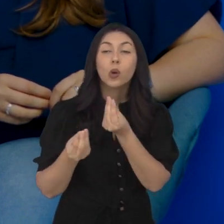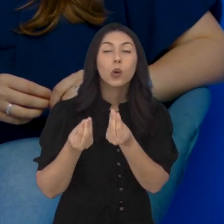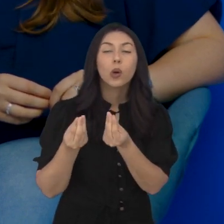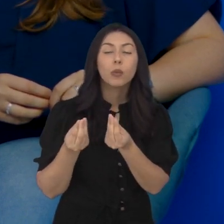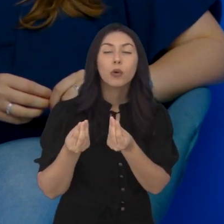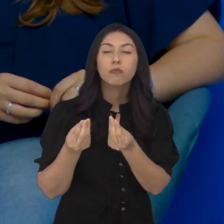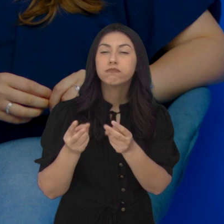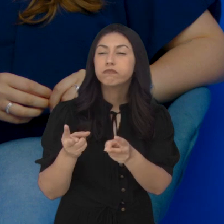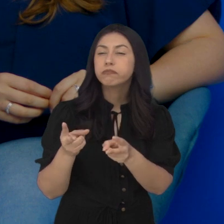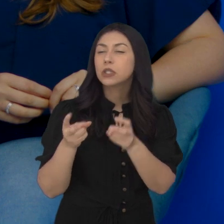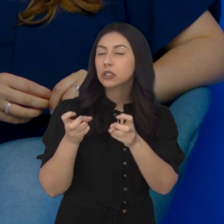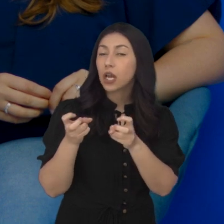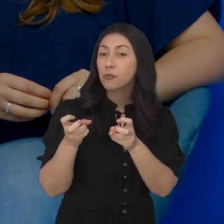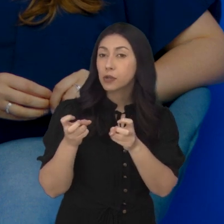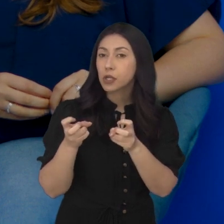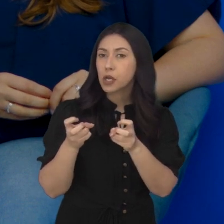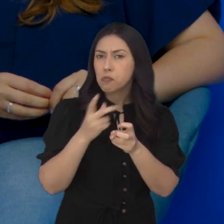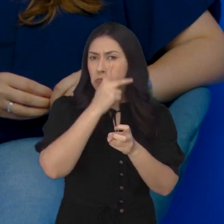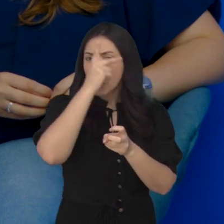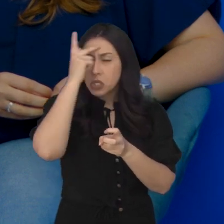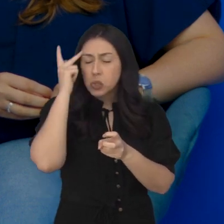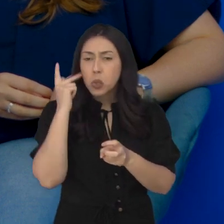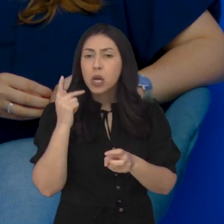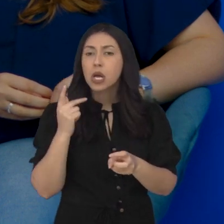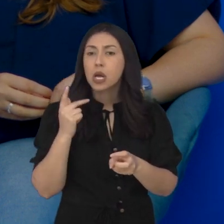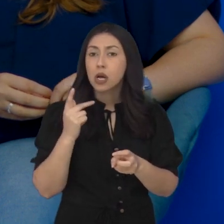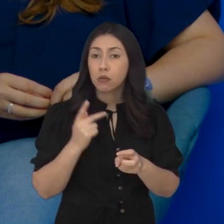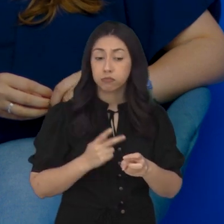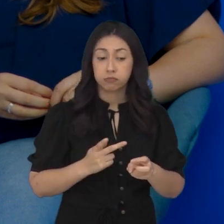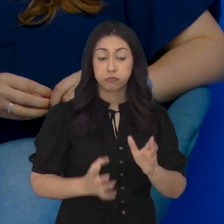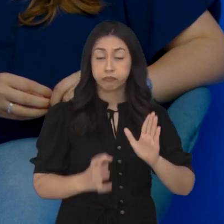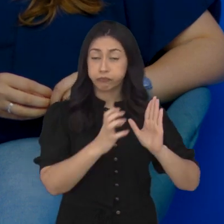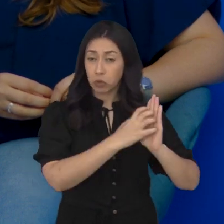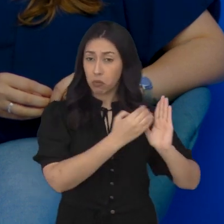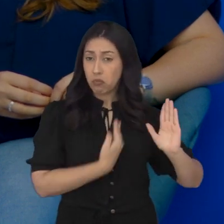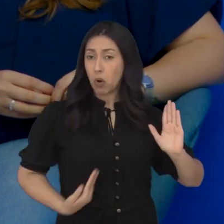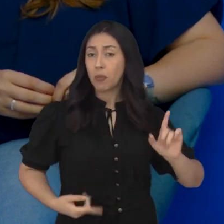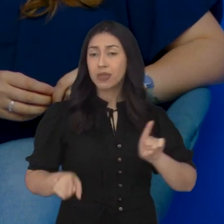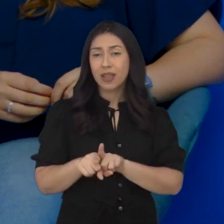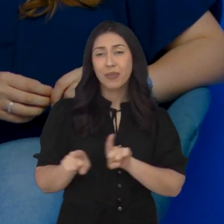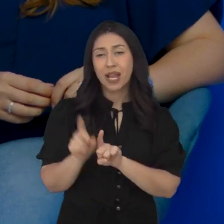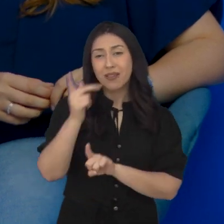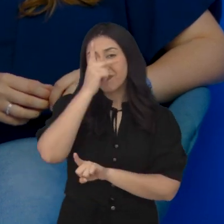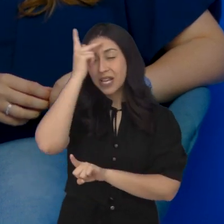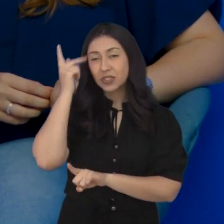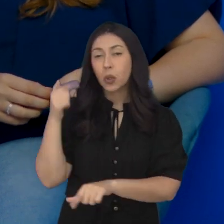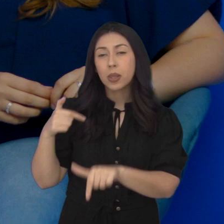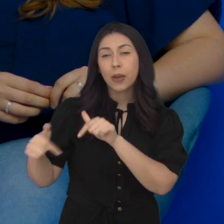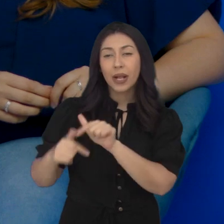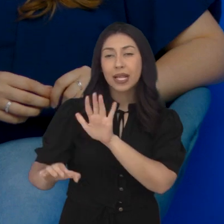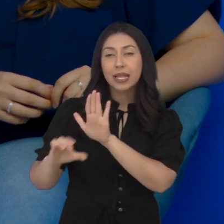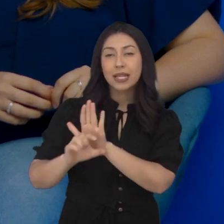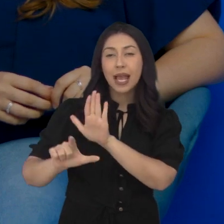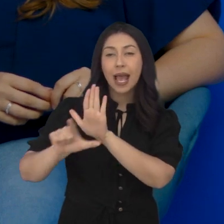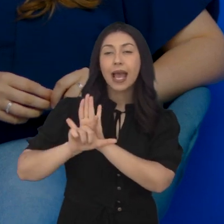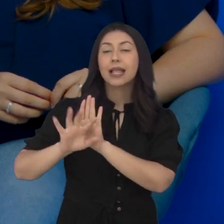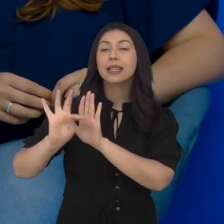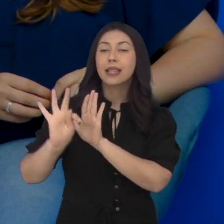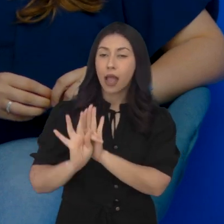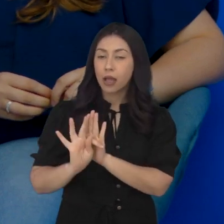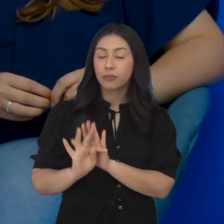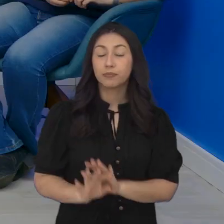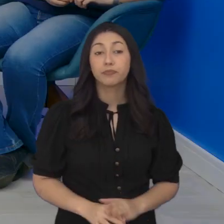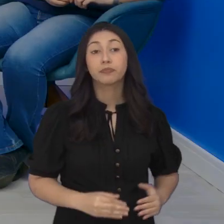diferenciar o regime profissional de um servidor público do CLT, né? Do CLTista. Onde estão essas diferenças?